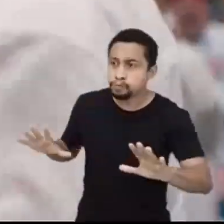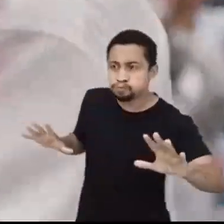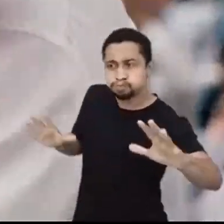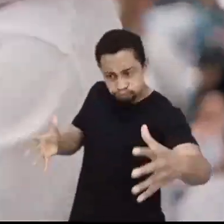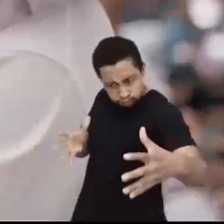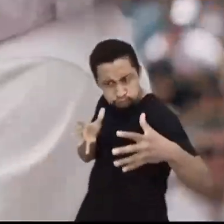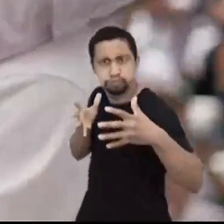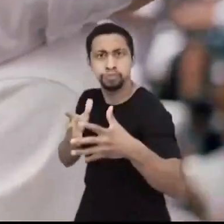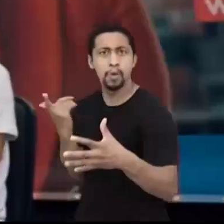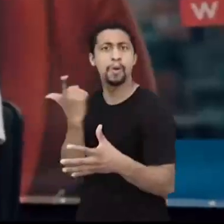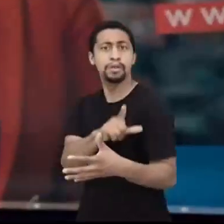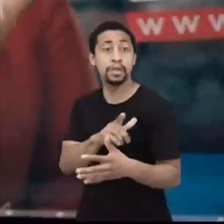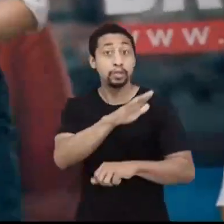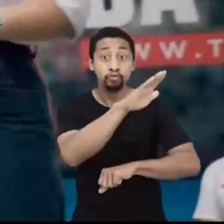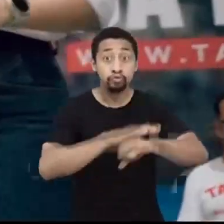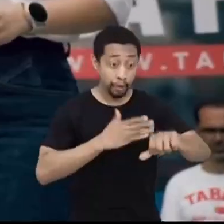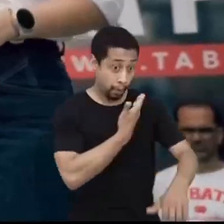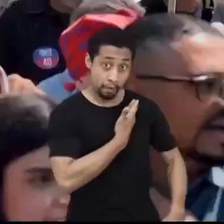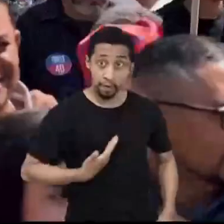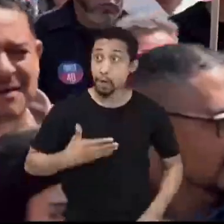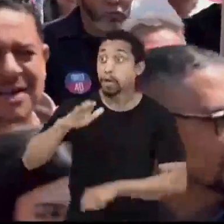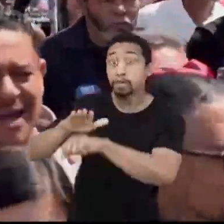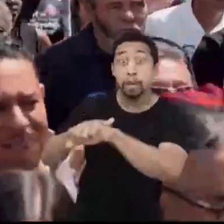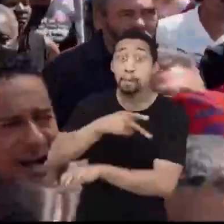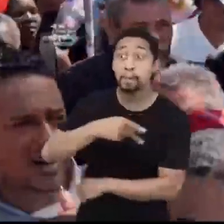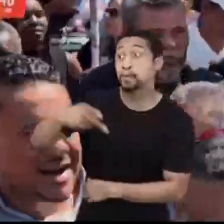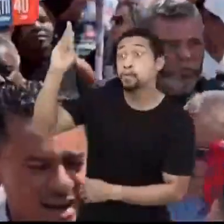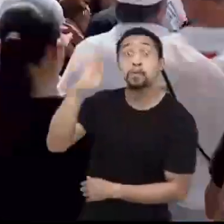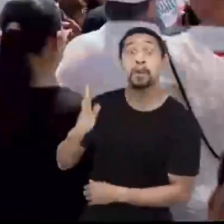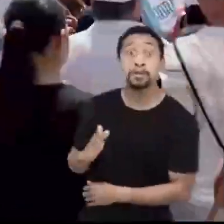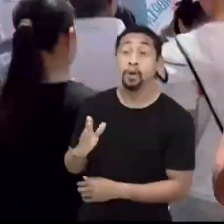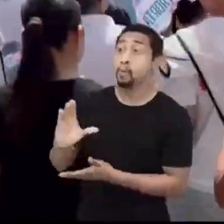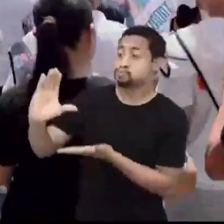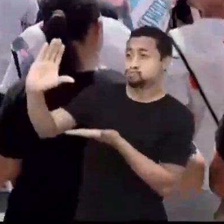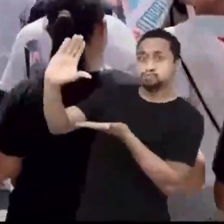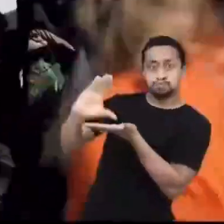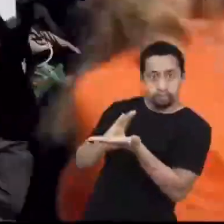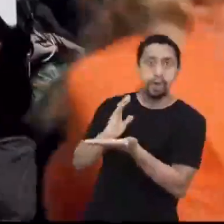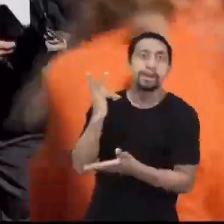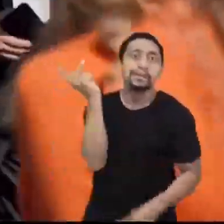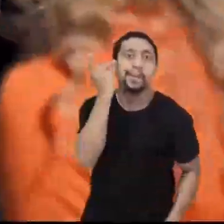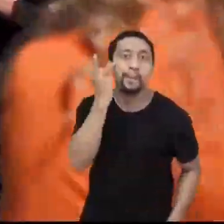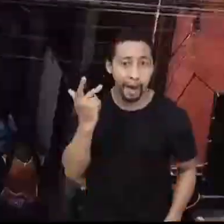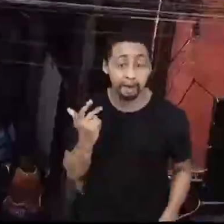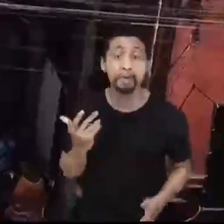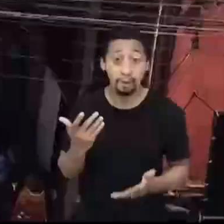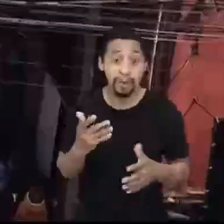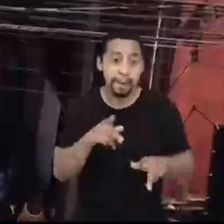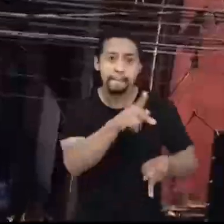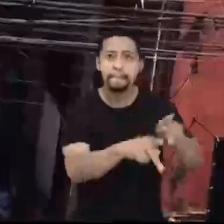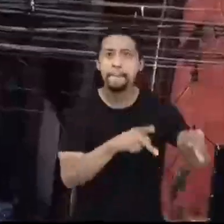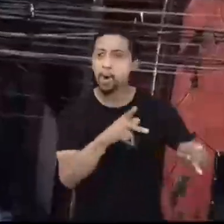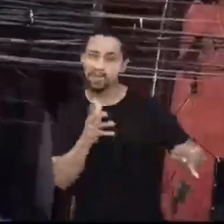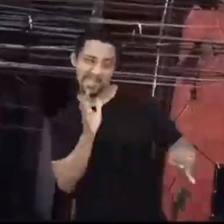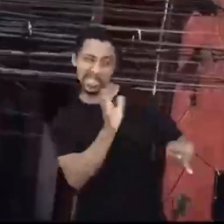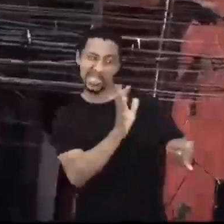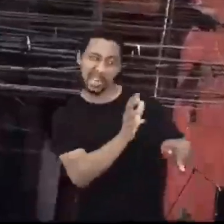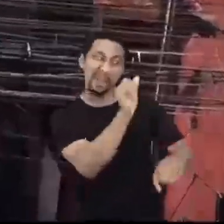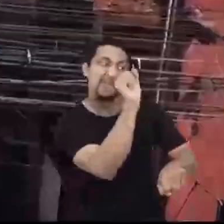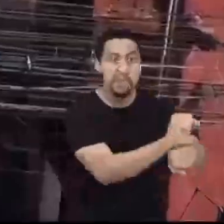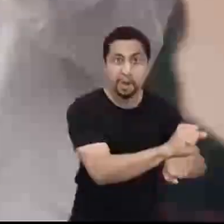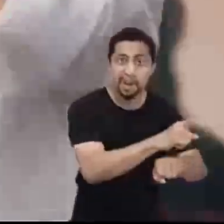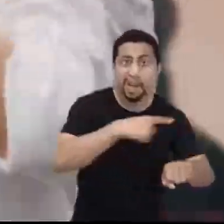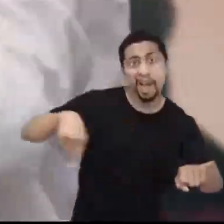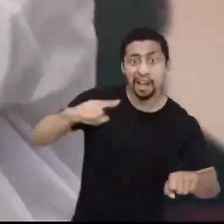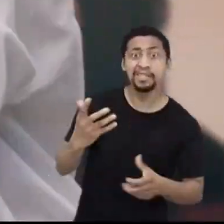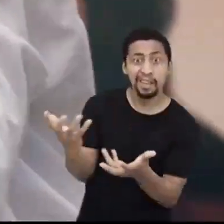Goat governador traz o presidente da república para ter recurso em São Paulo. Tudo o que eles querem é que o povo não se